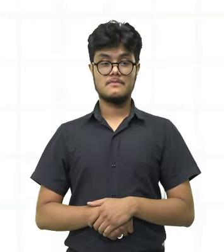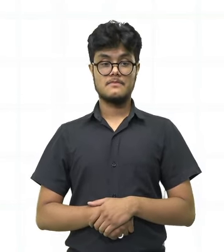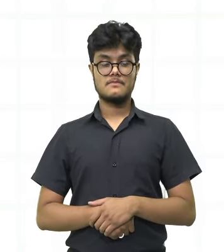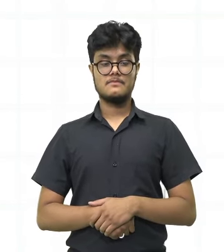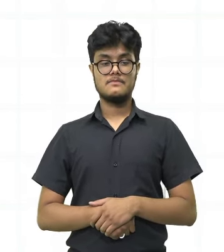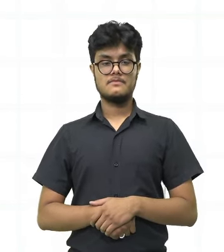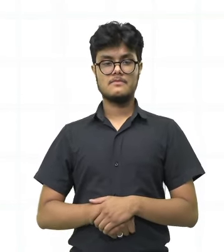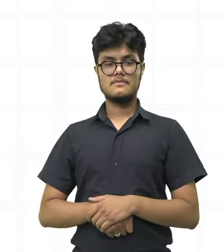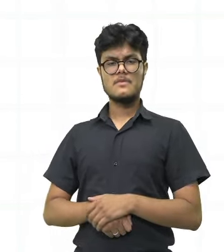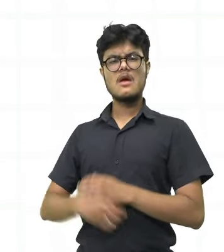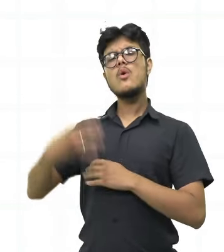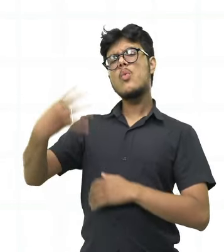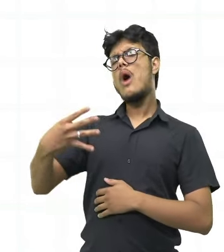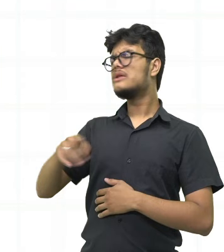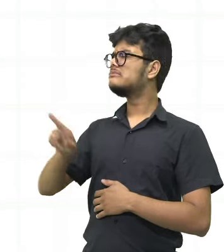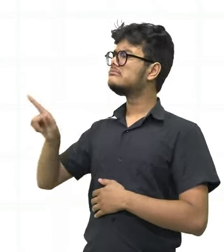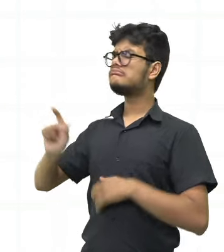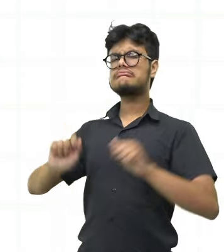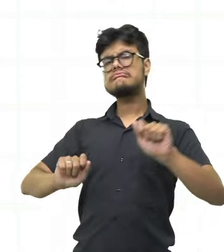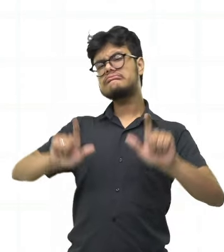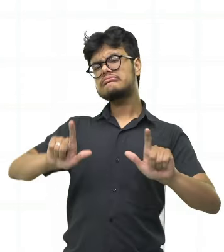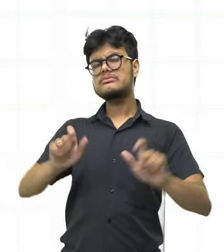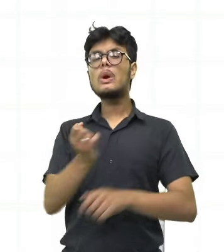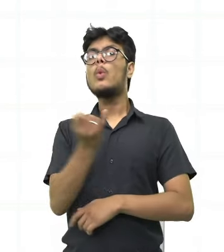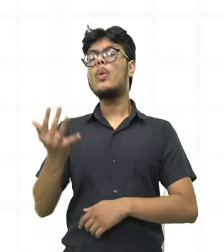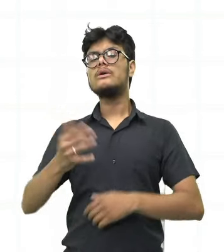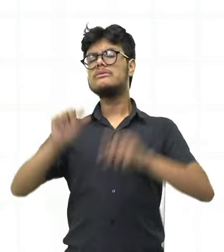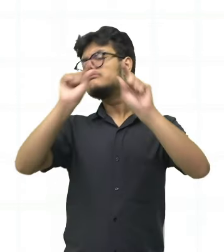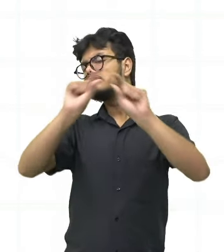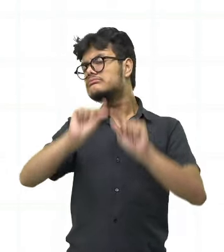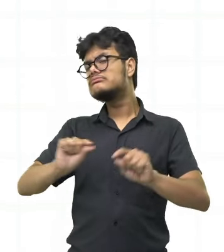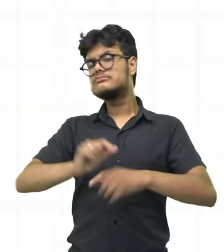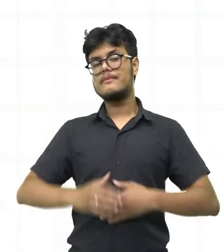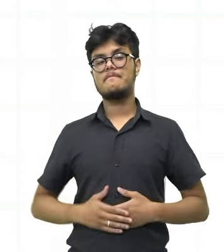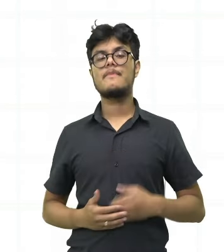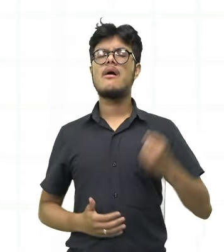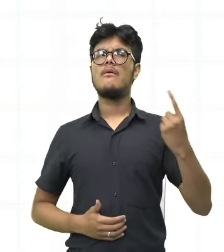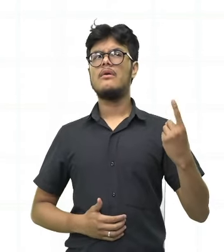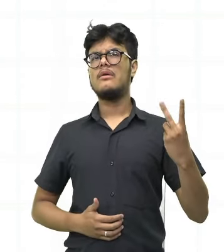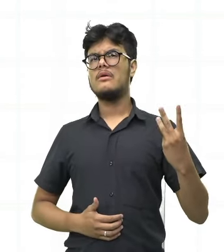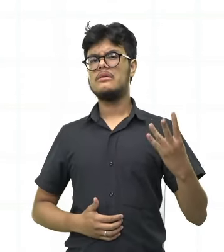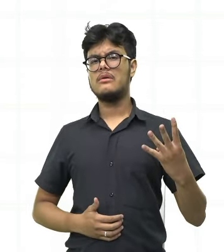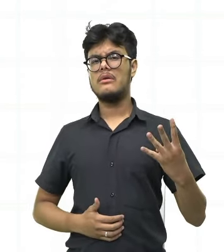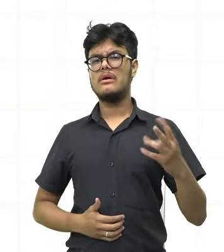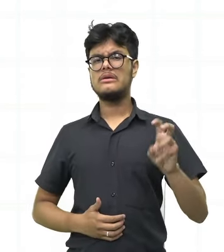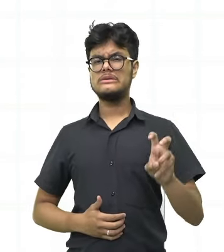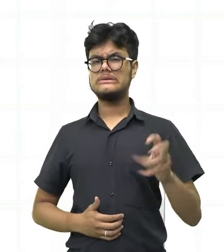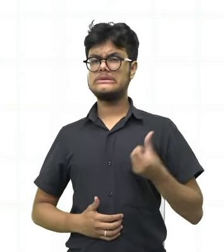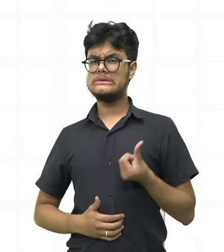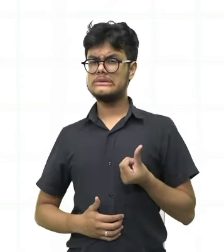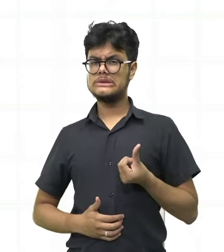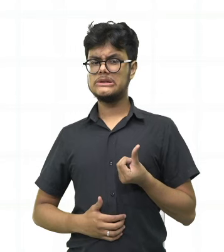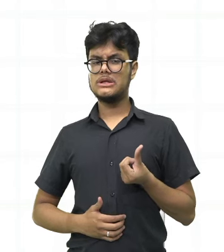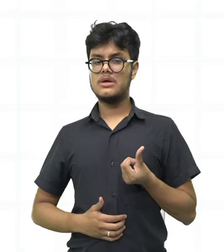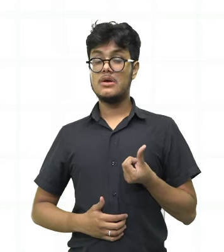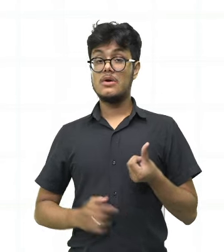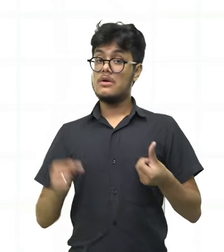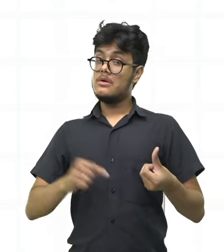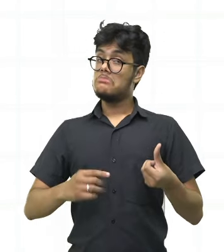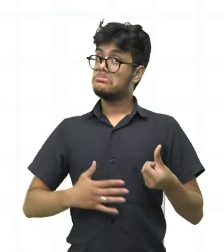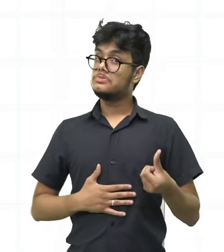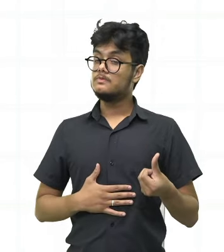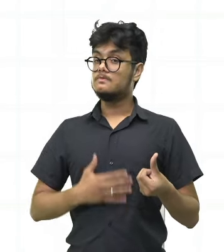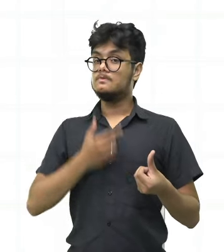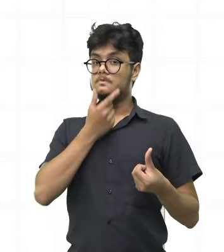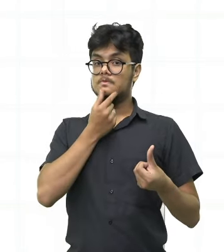Essa aqui já é a quarta. Quantos versos? Um, dois, três, quatro, cinco, seis. Opa,